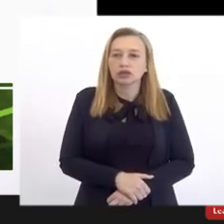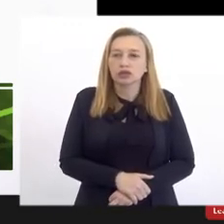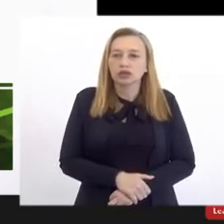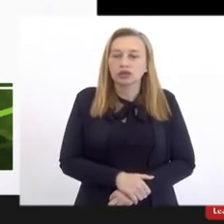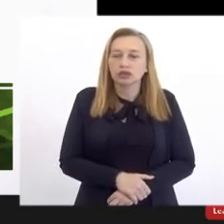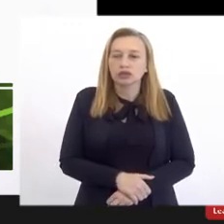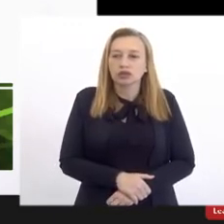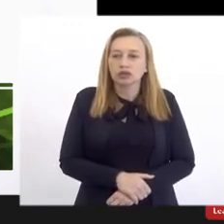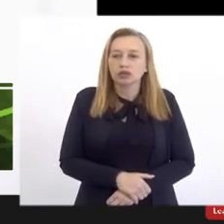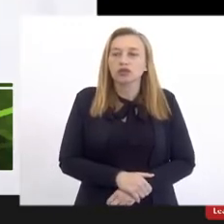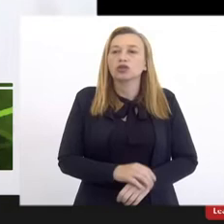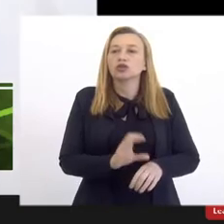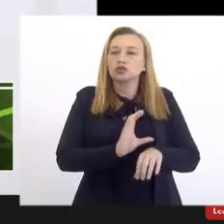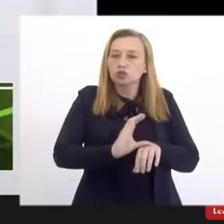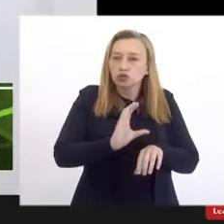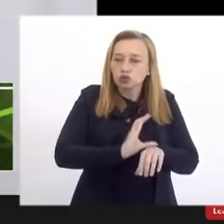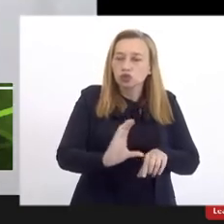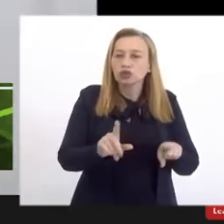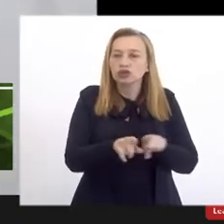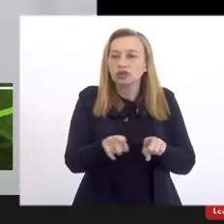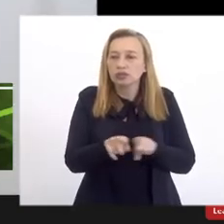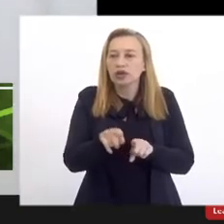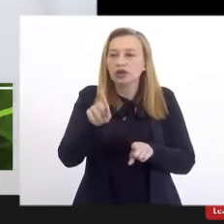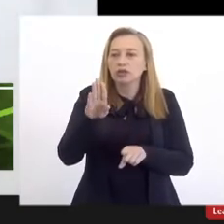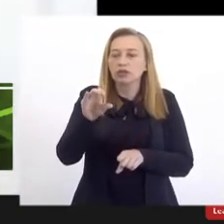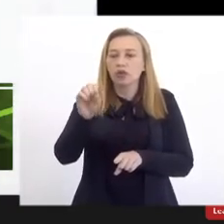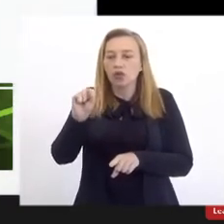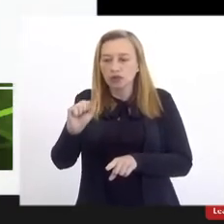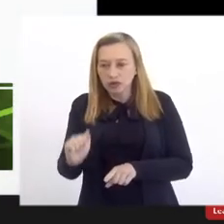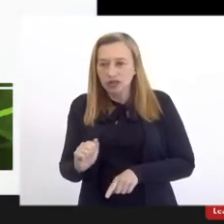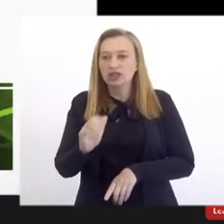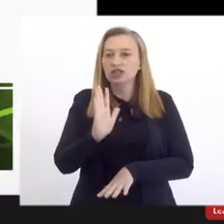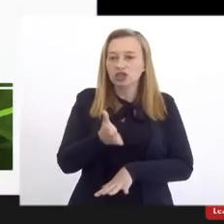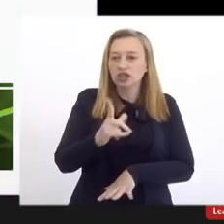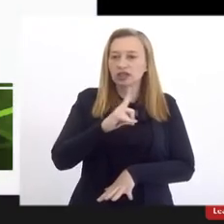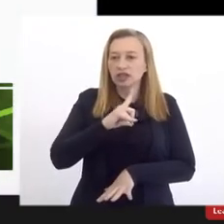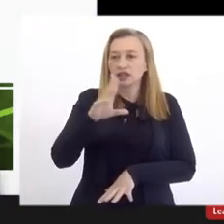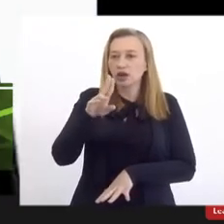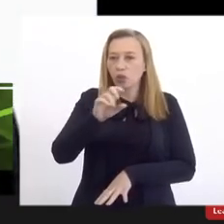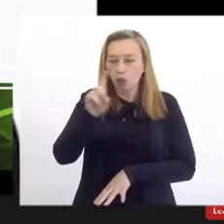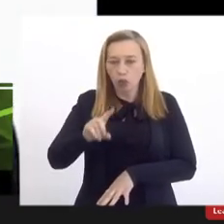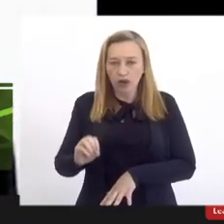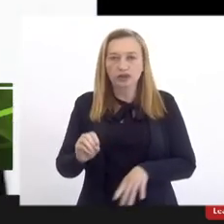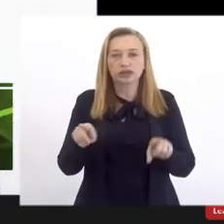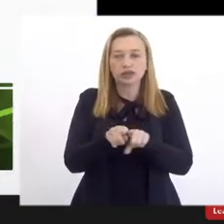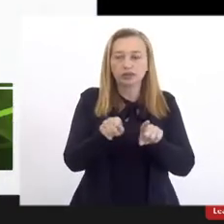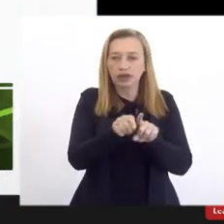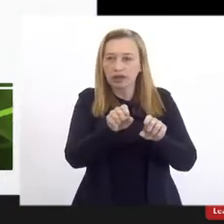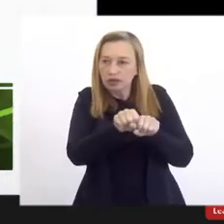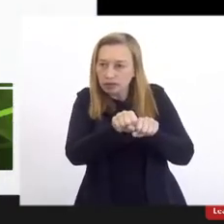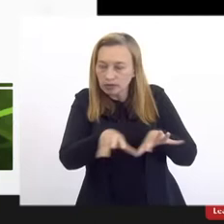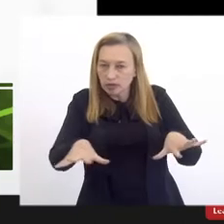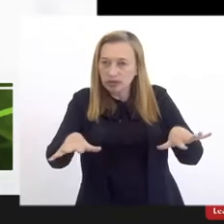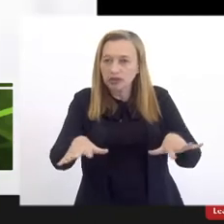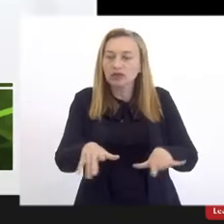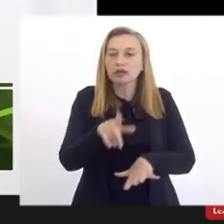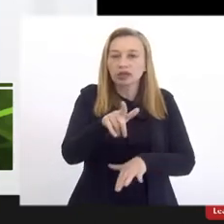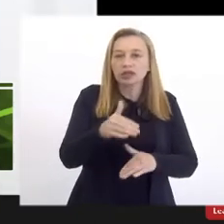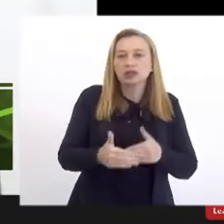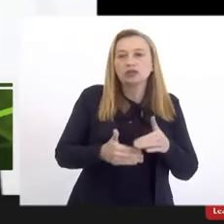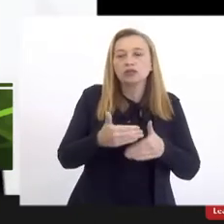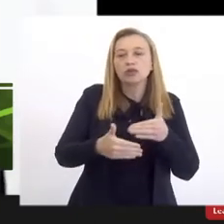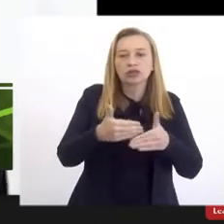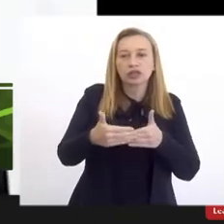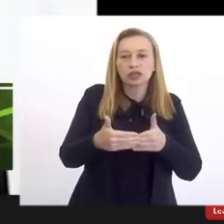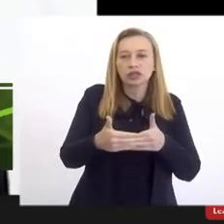dos cursos e das bolsas que já existem na UESO e até mesmo a sua ampliação para que esse processo de